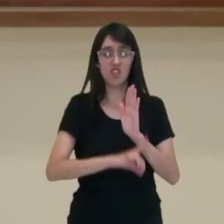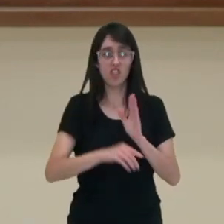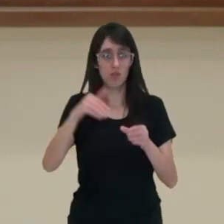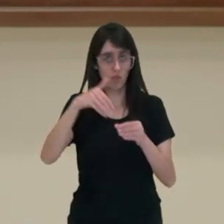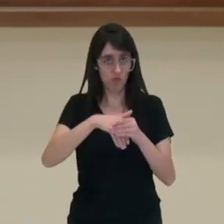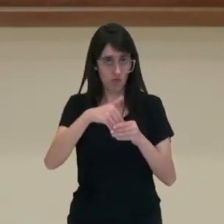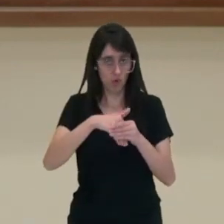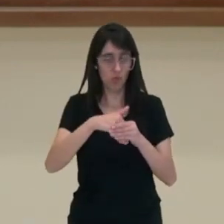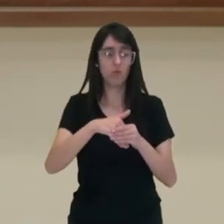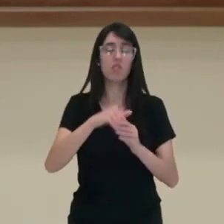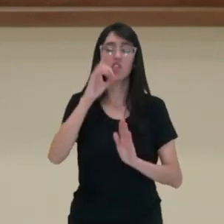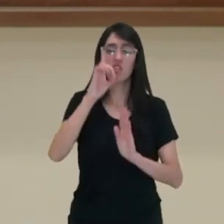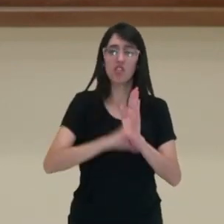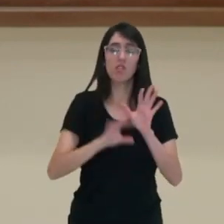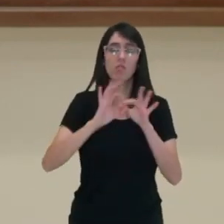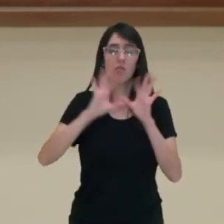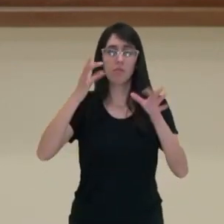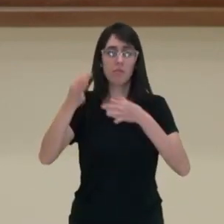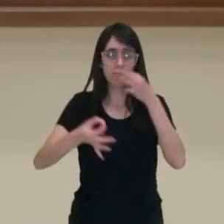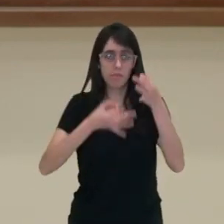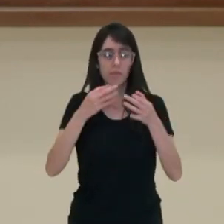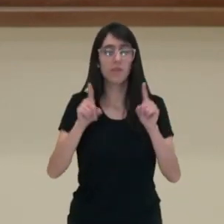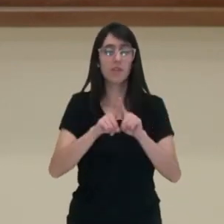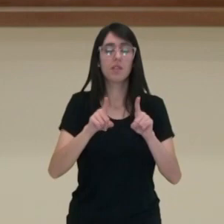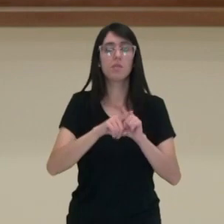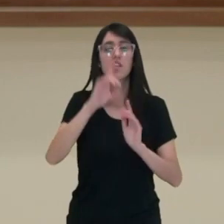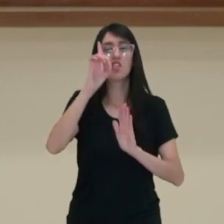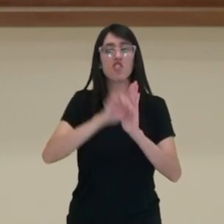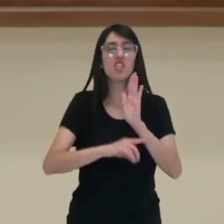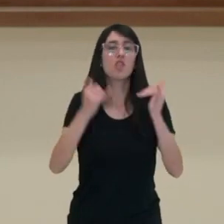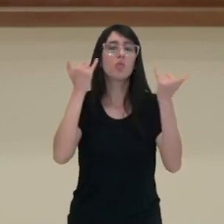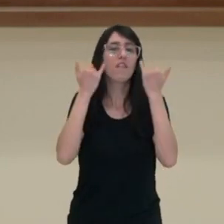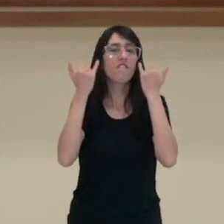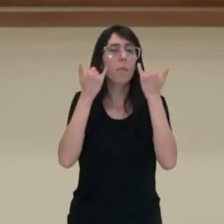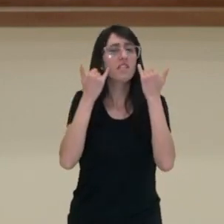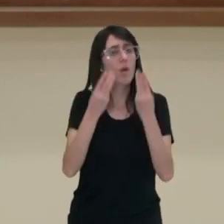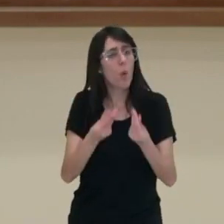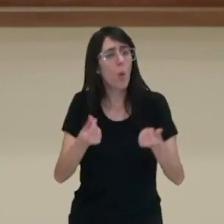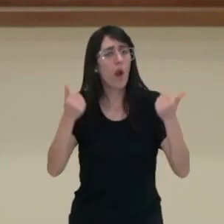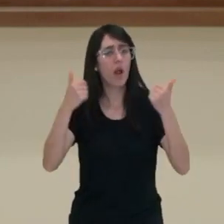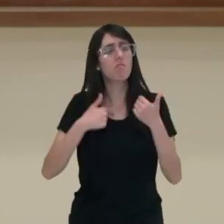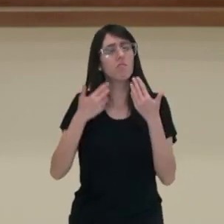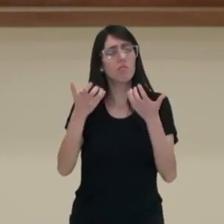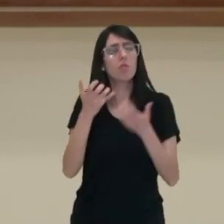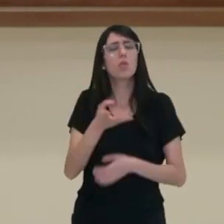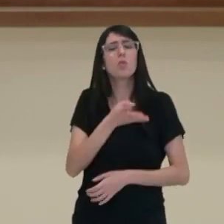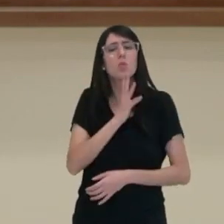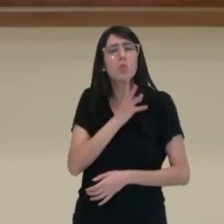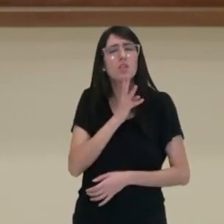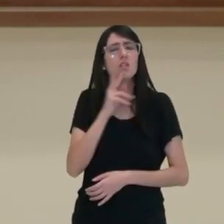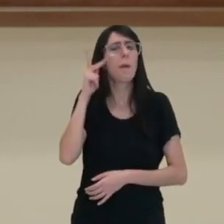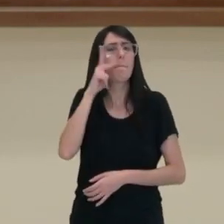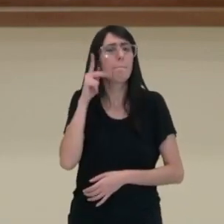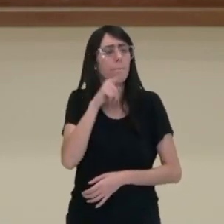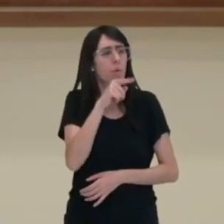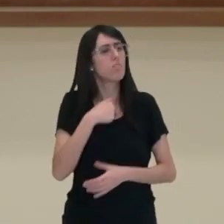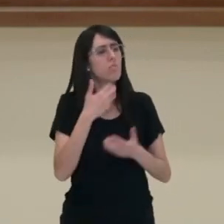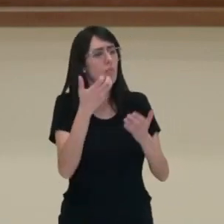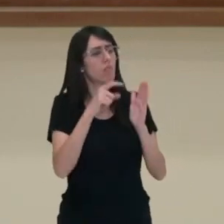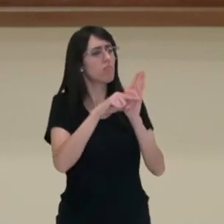liberdade de expressão e direito à informação de qualidade para que você possa acompanhar atividade política,